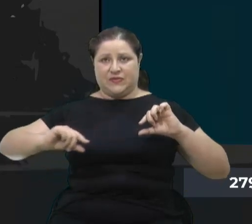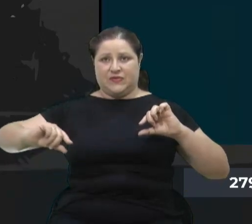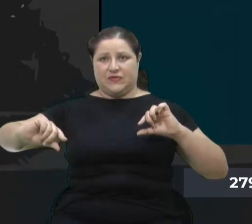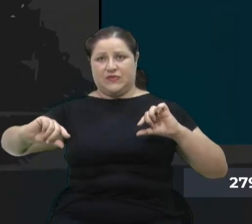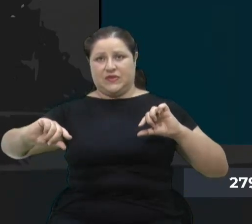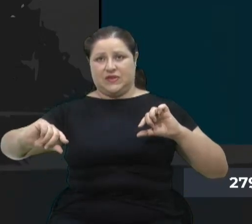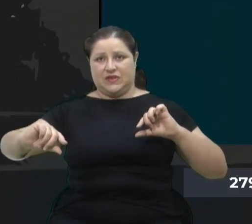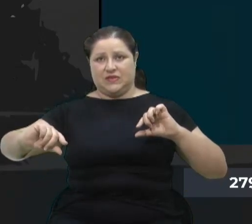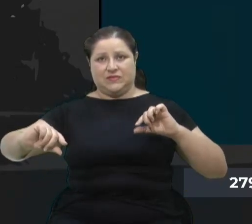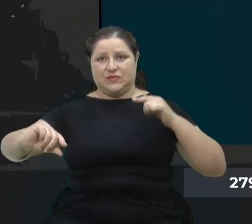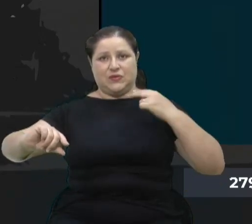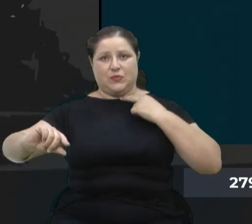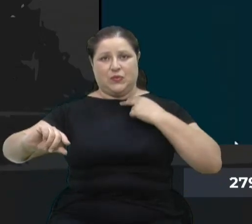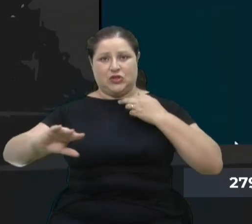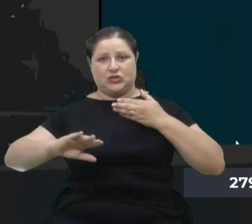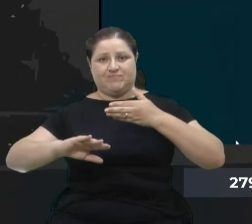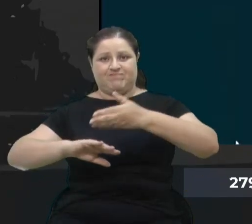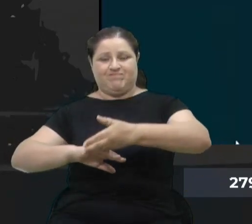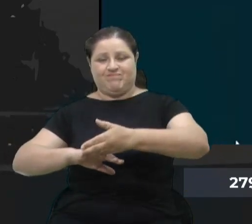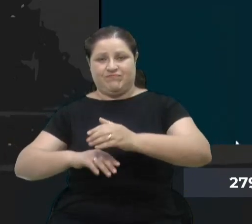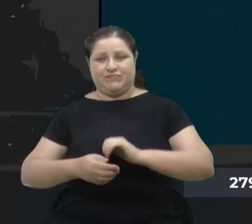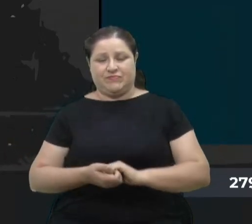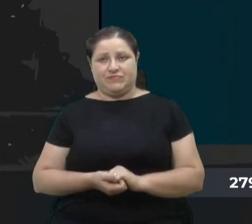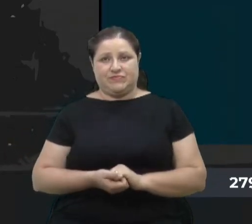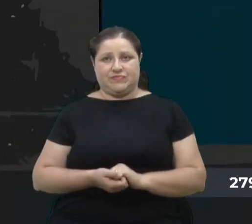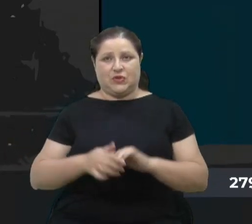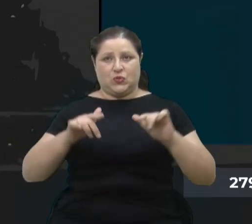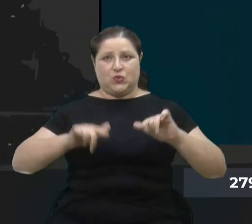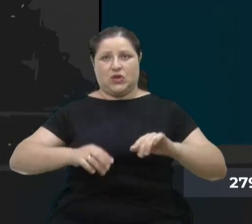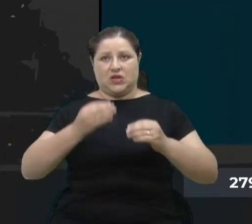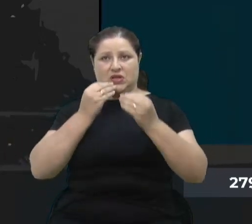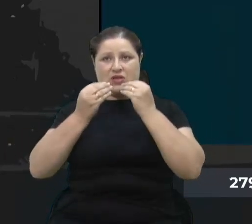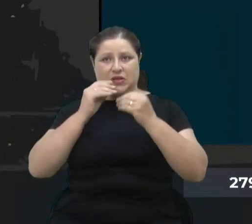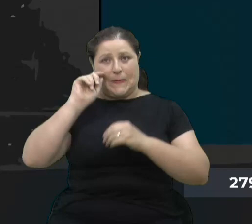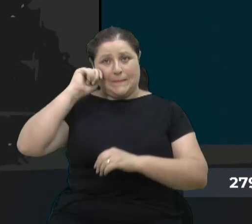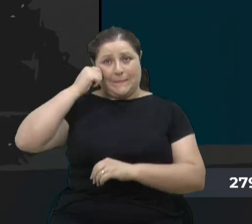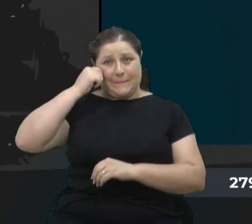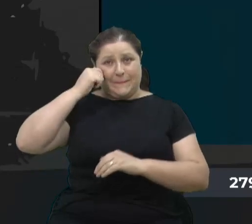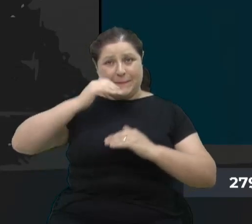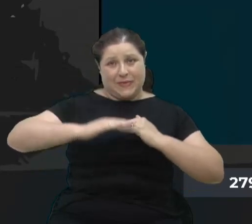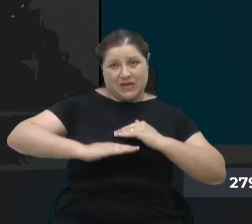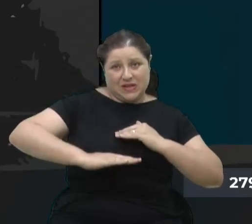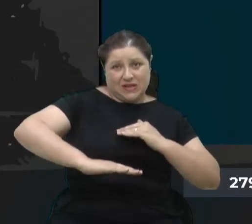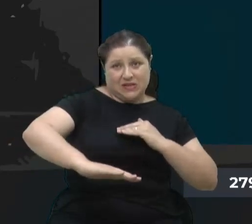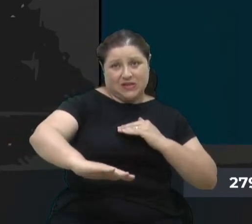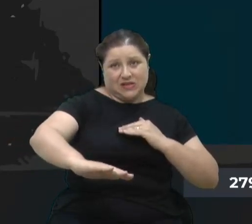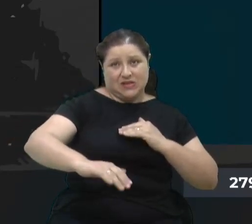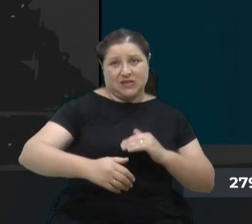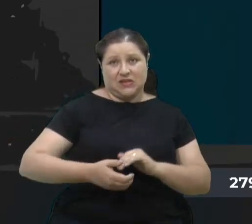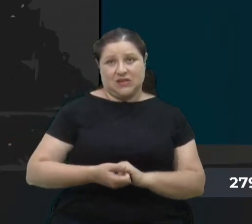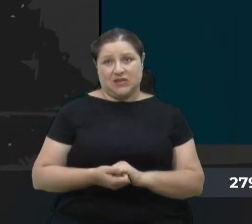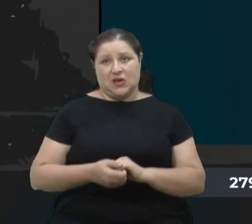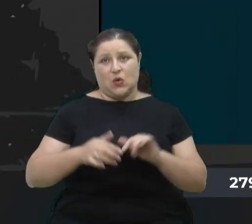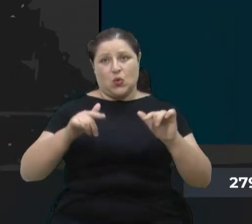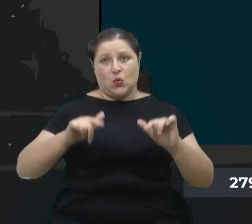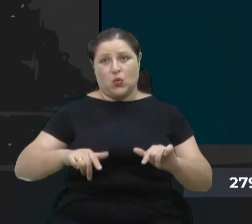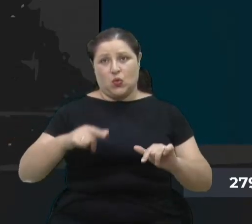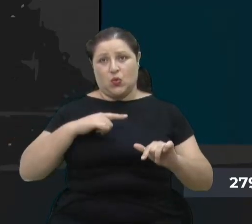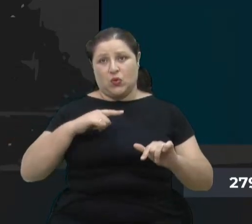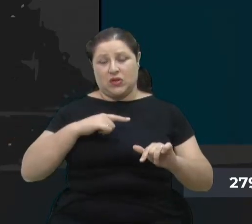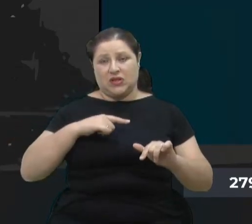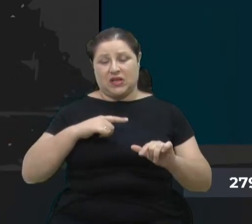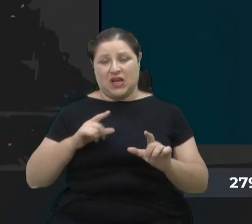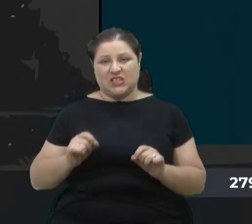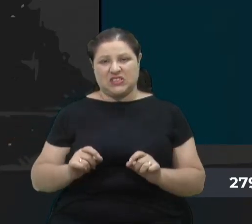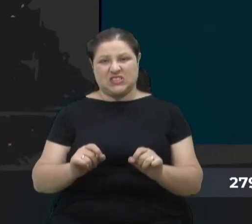refeitório e mostra também essa parte preta aí do piso, é onde tem a parte que está com